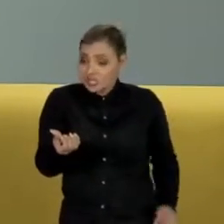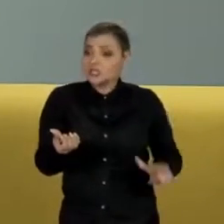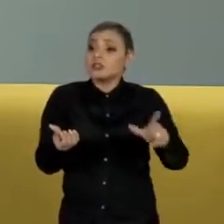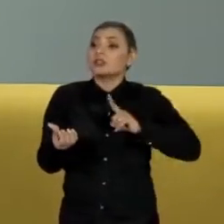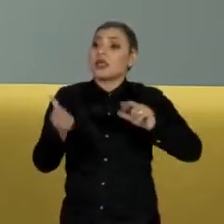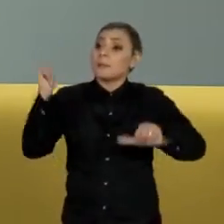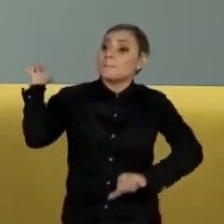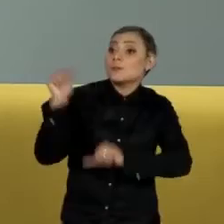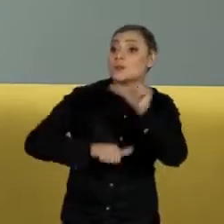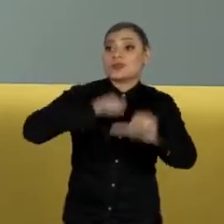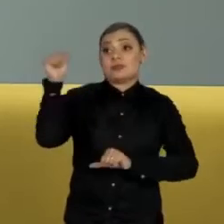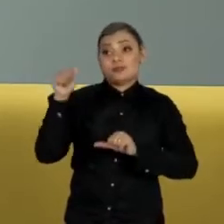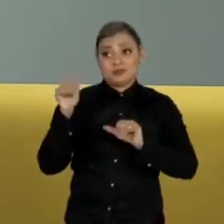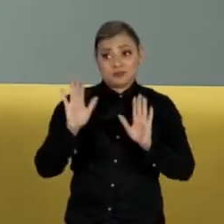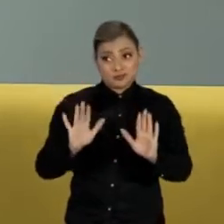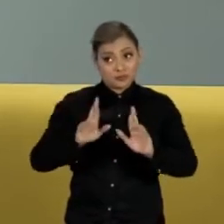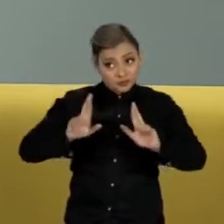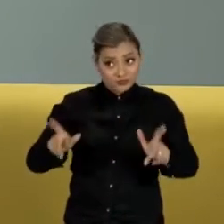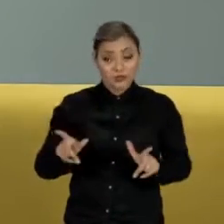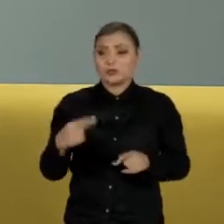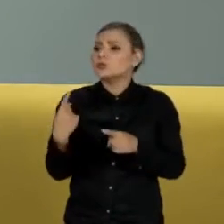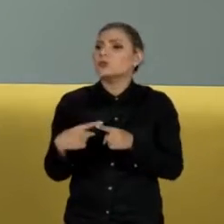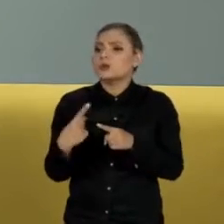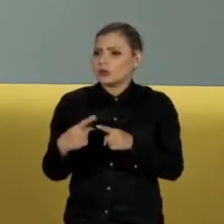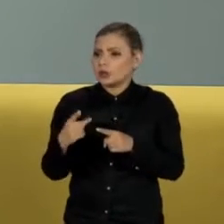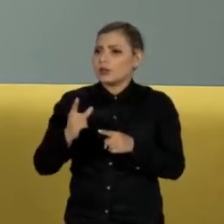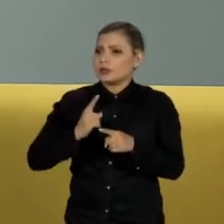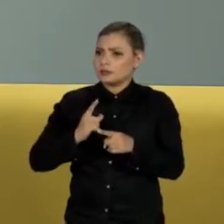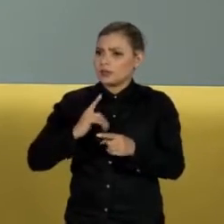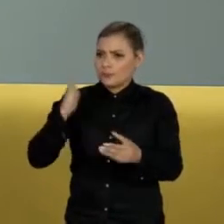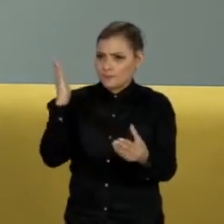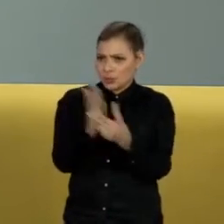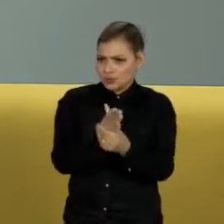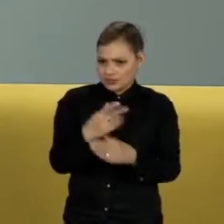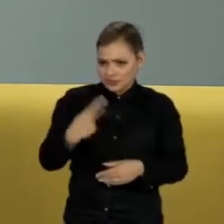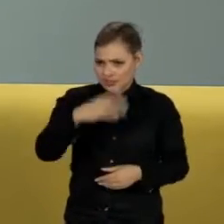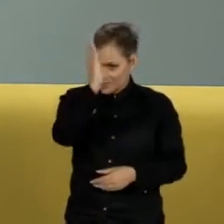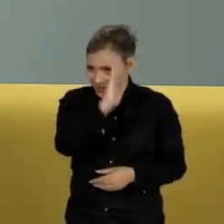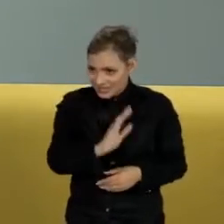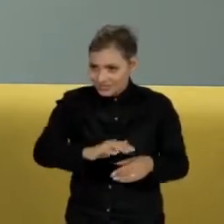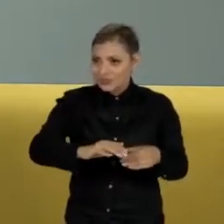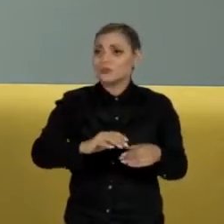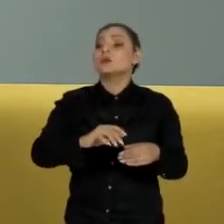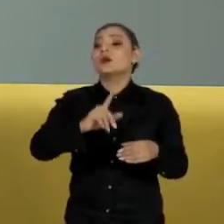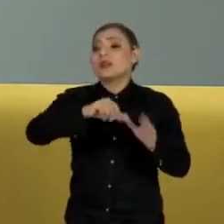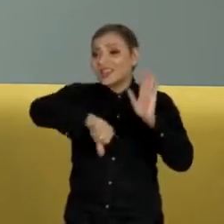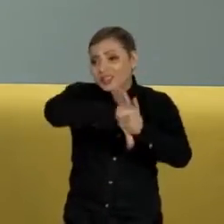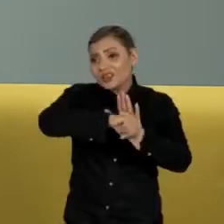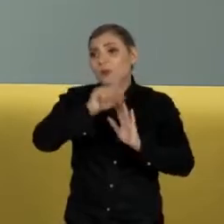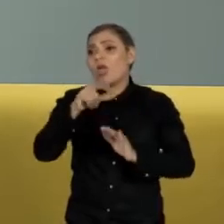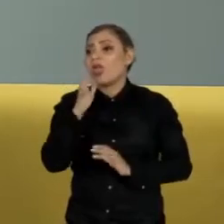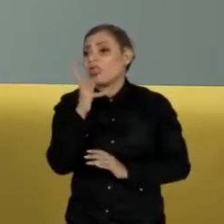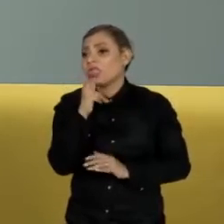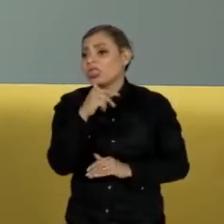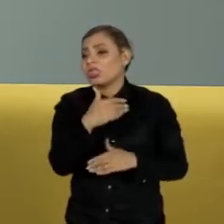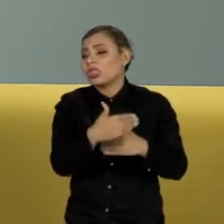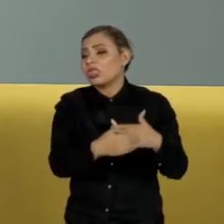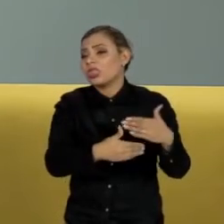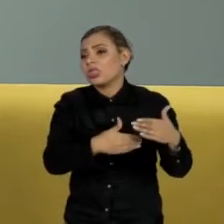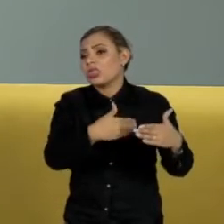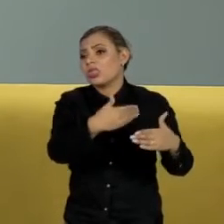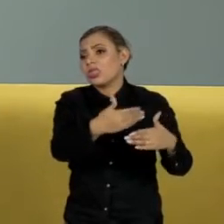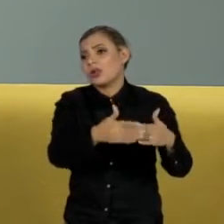virada. Por quê? Porque o processo nosso, o processo penal, é muito lento. Não havia uma resposta